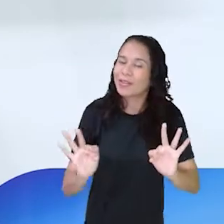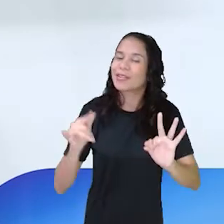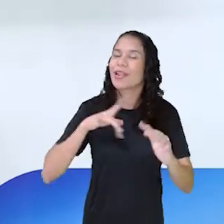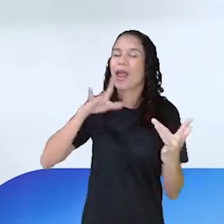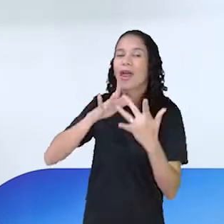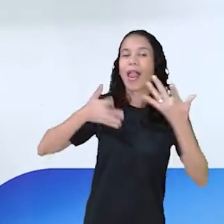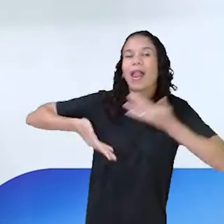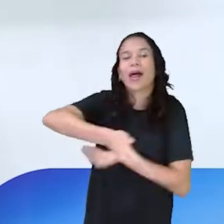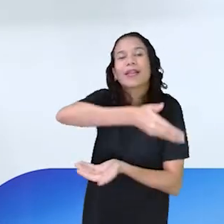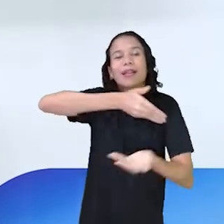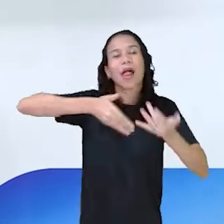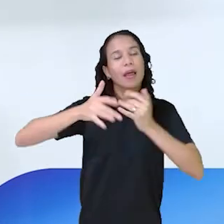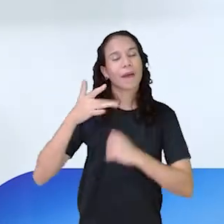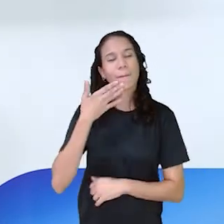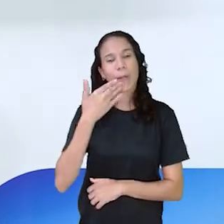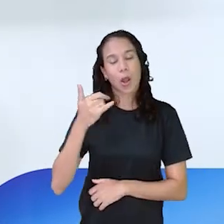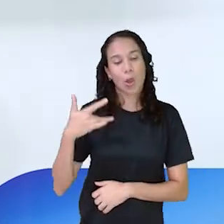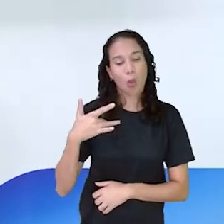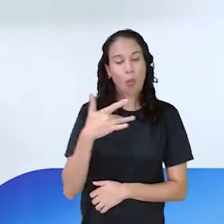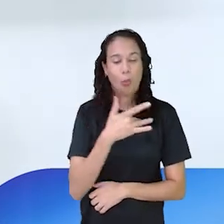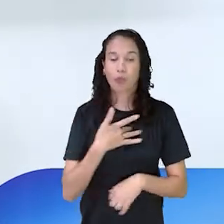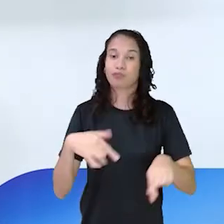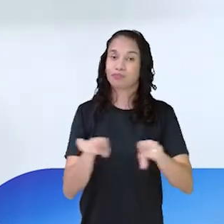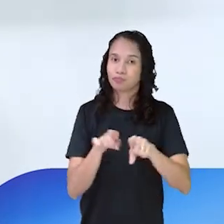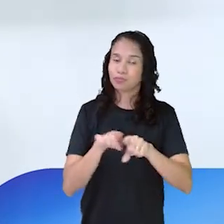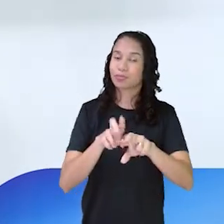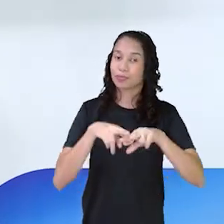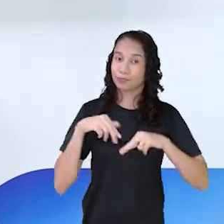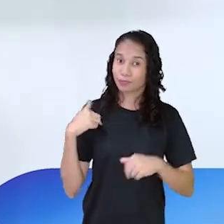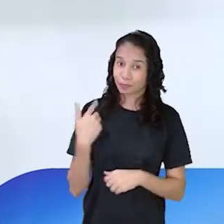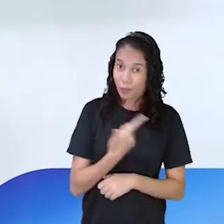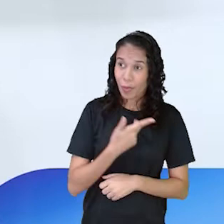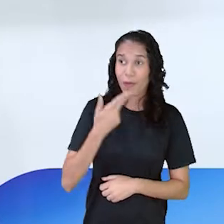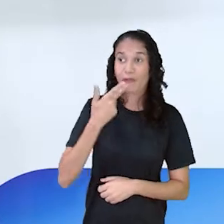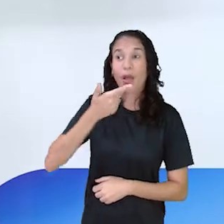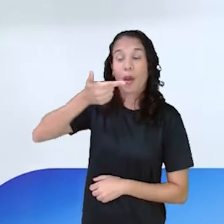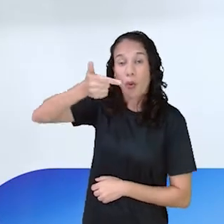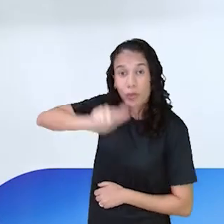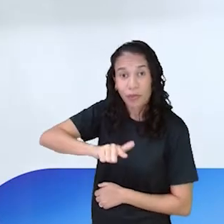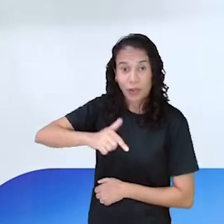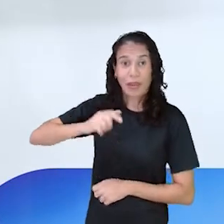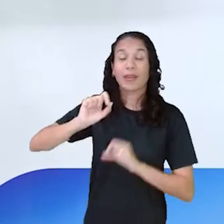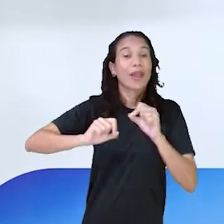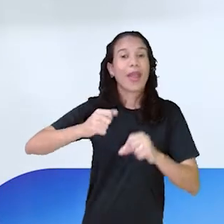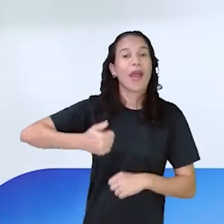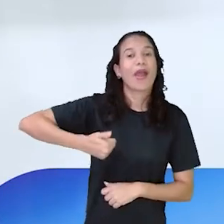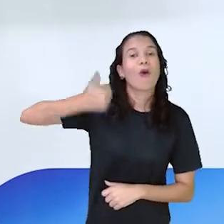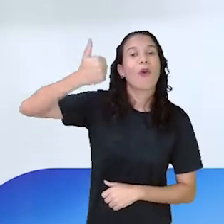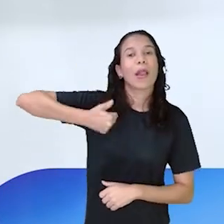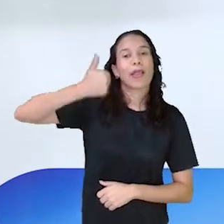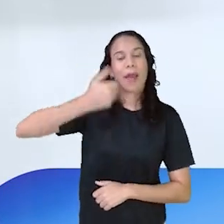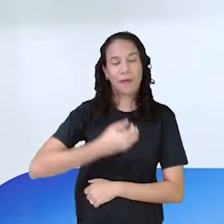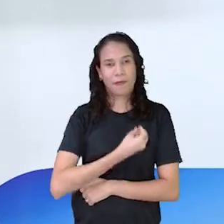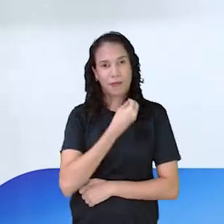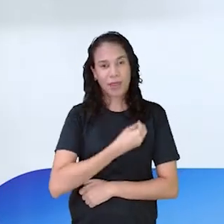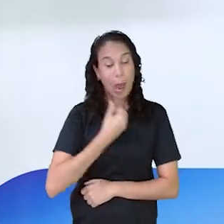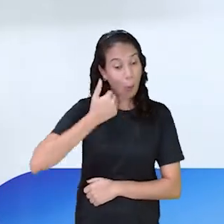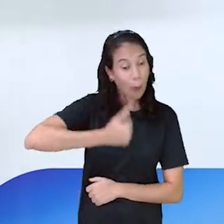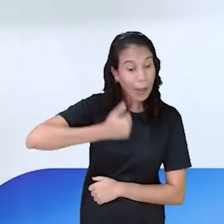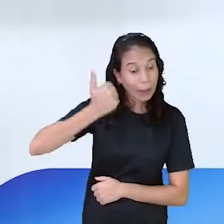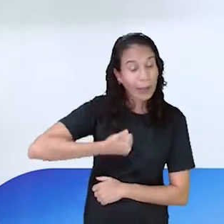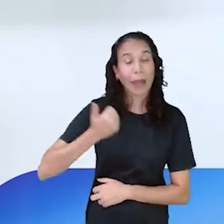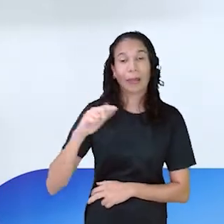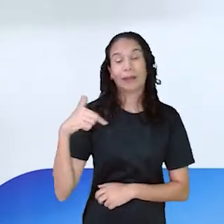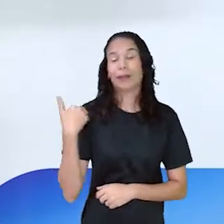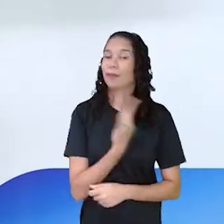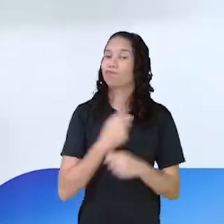interaja de forma satisfatória. E mais uma vez, a gente vai falar o tempo todo de qualidade de vida, né? A qualidade de vida que a